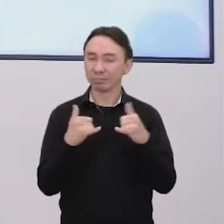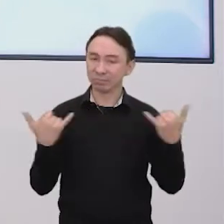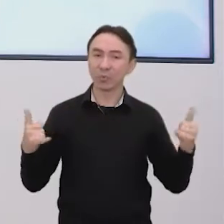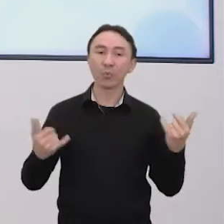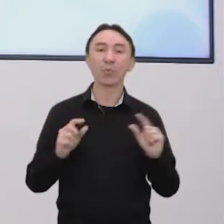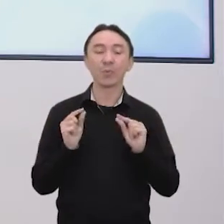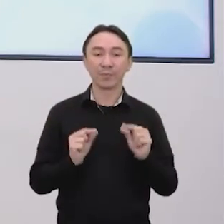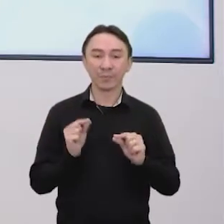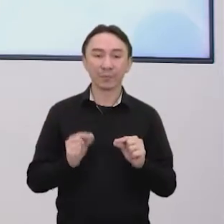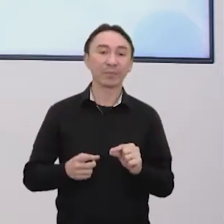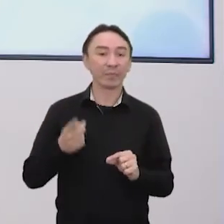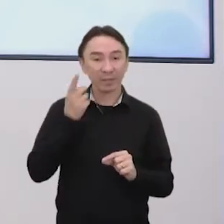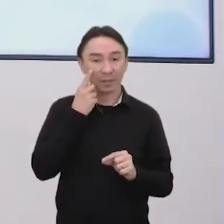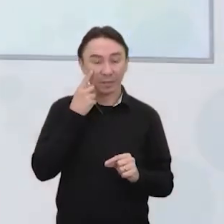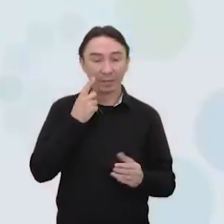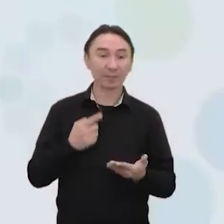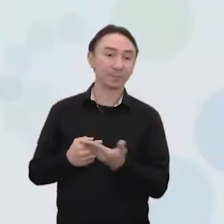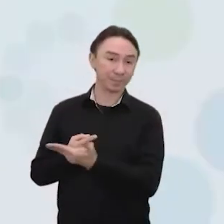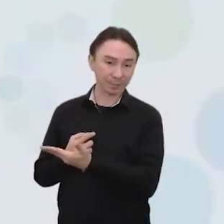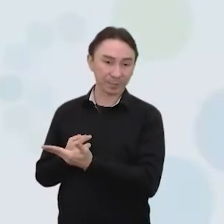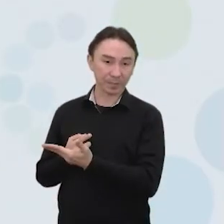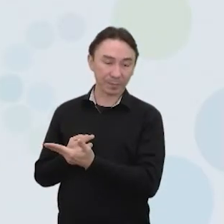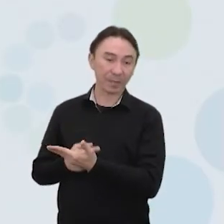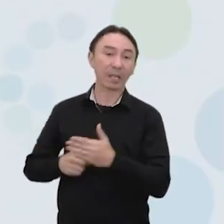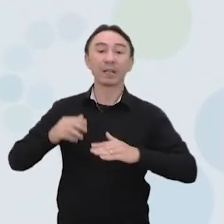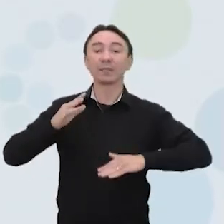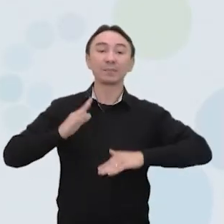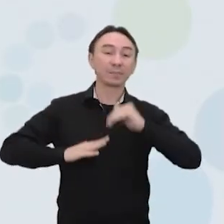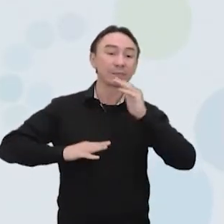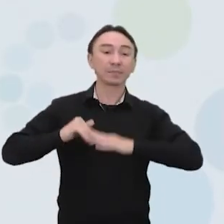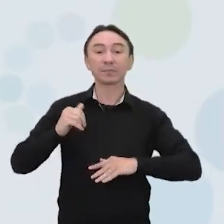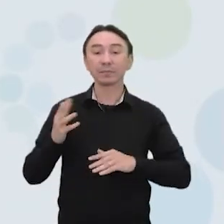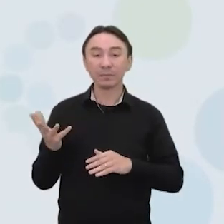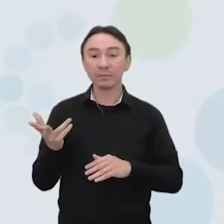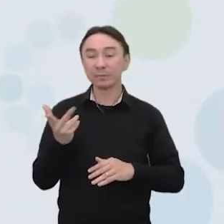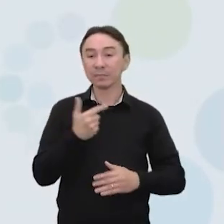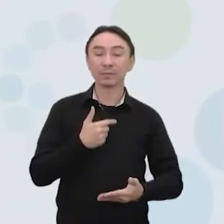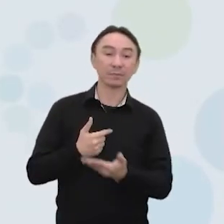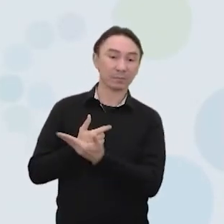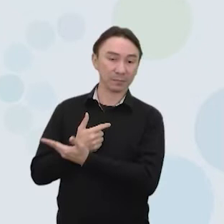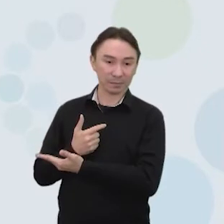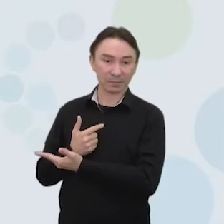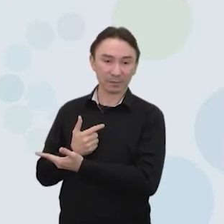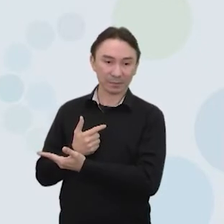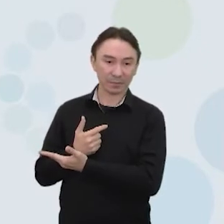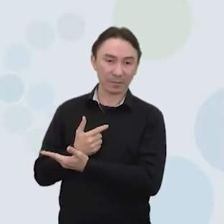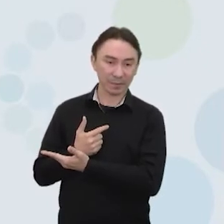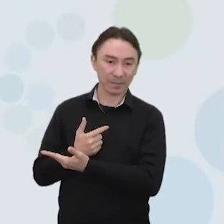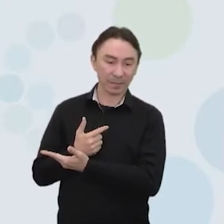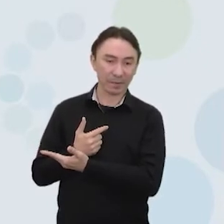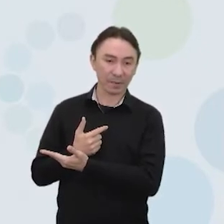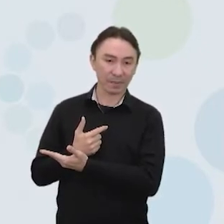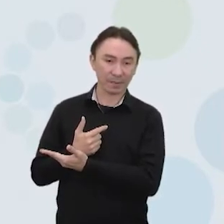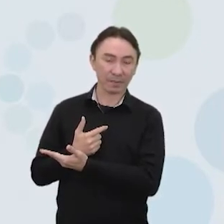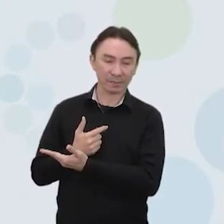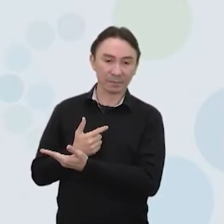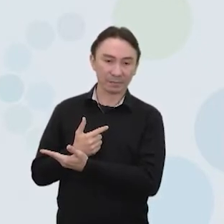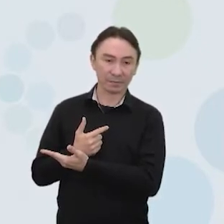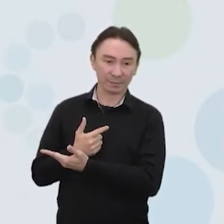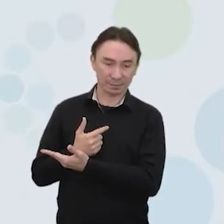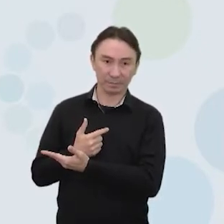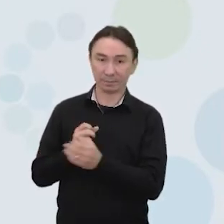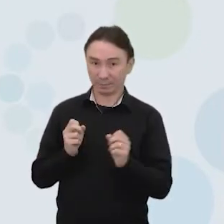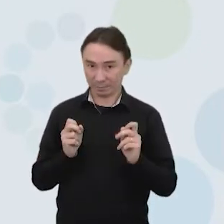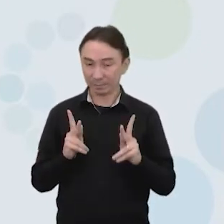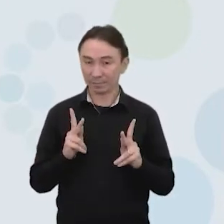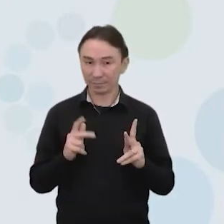acompanha, olha aí o nosso slide contando para vocês quais são as habilidades aí que a gente está aprofundando aí com este